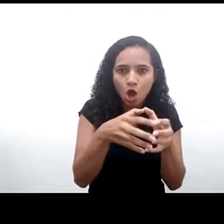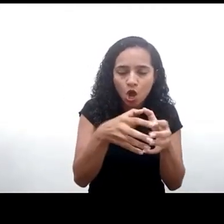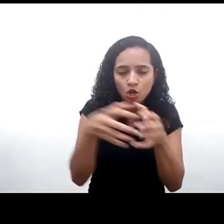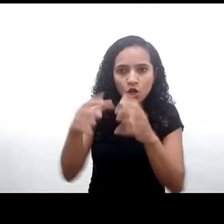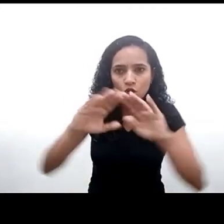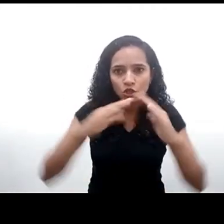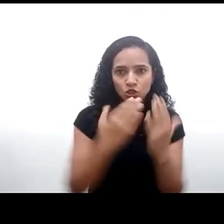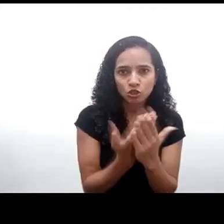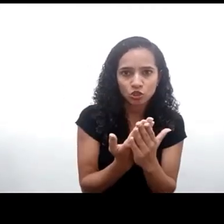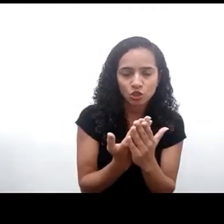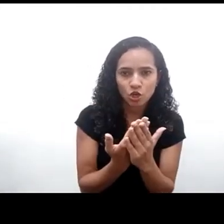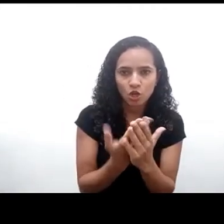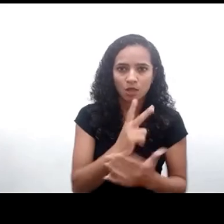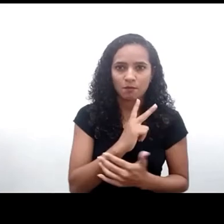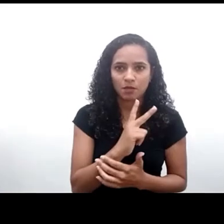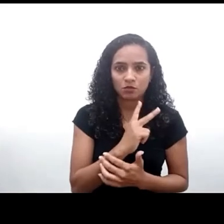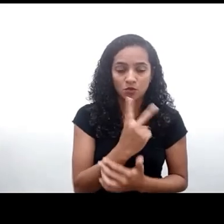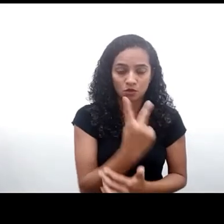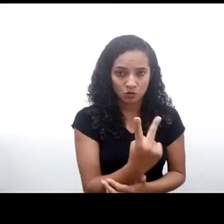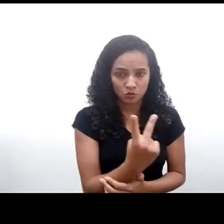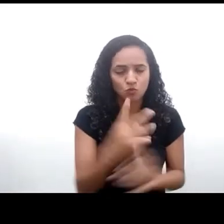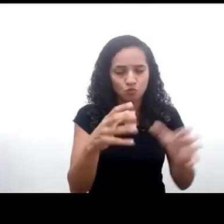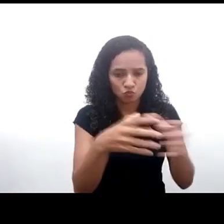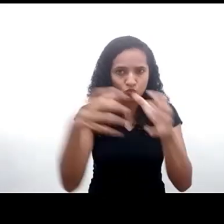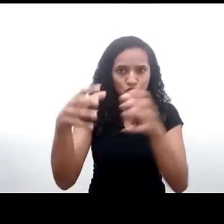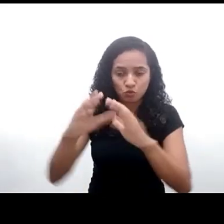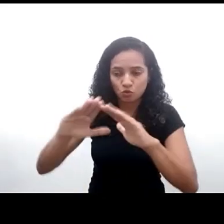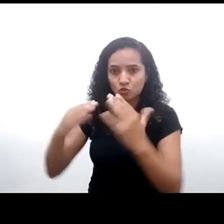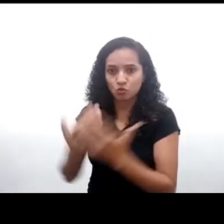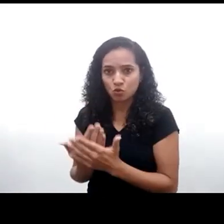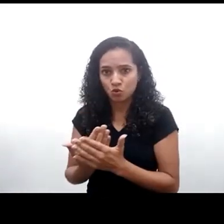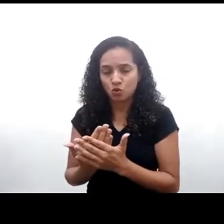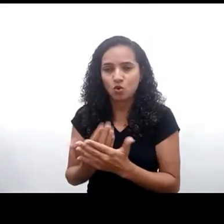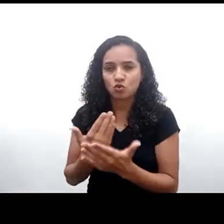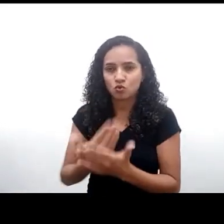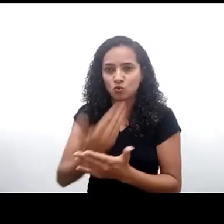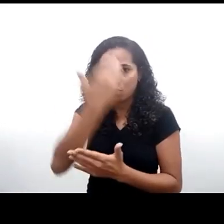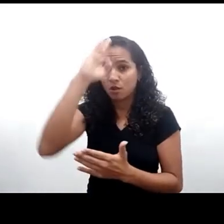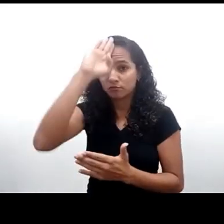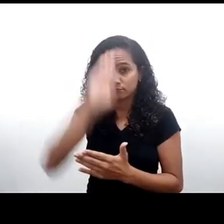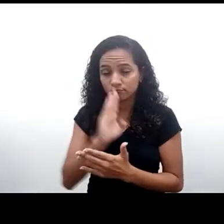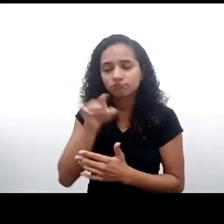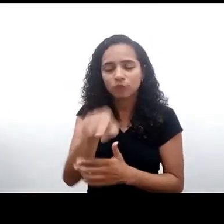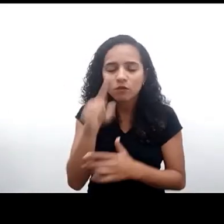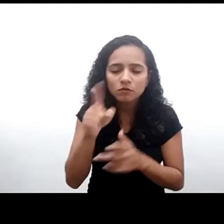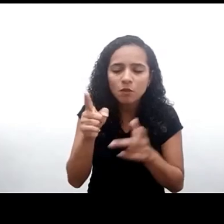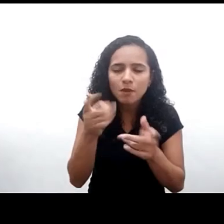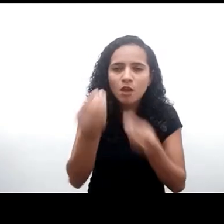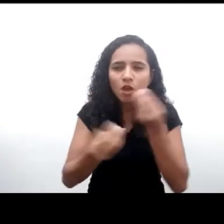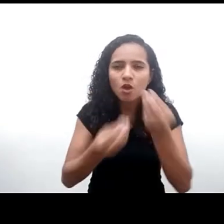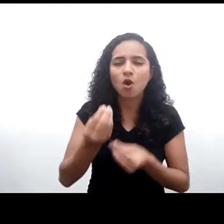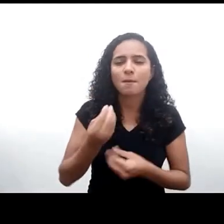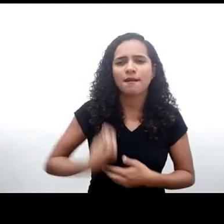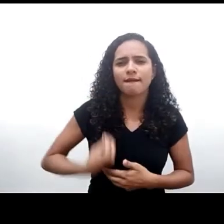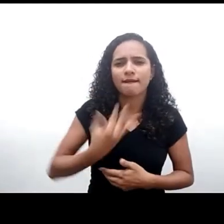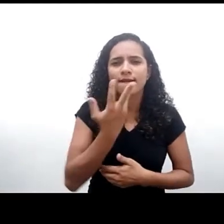dois grupos de escolas públicas, tentando fazer um pequeno recorte dessa pluralidade de infâncias, ainda que seja impossível